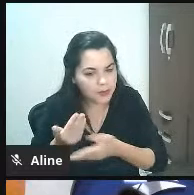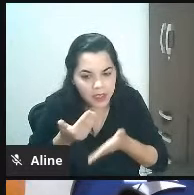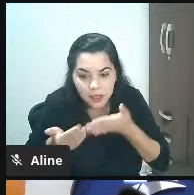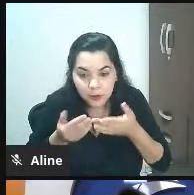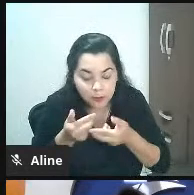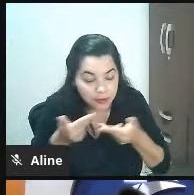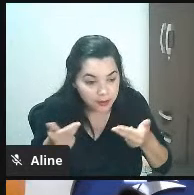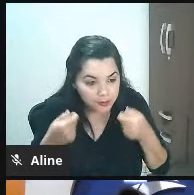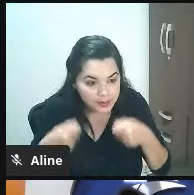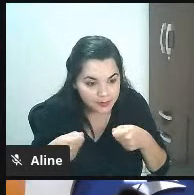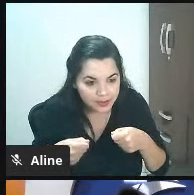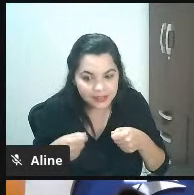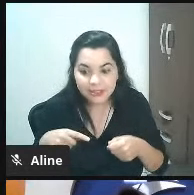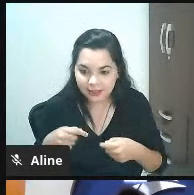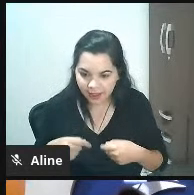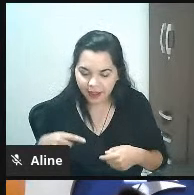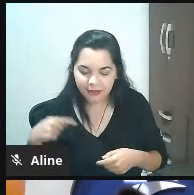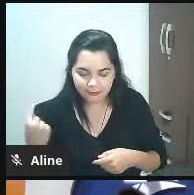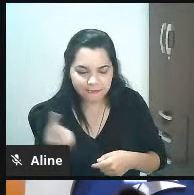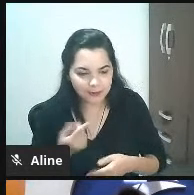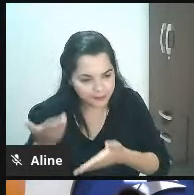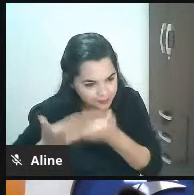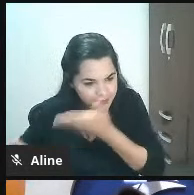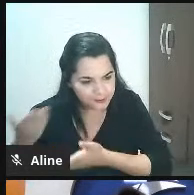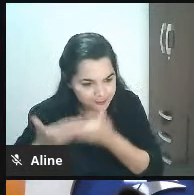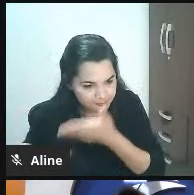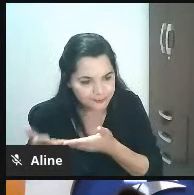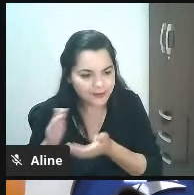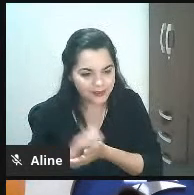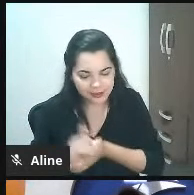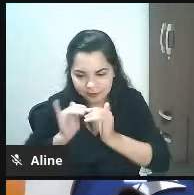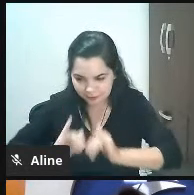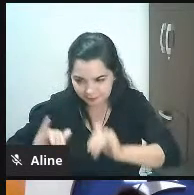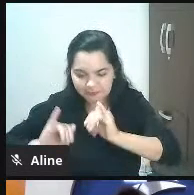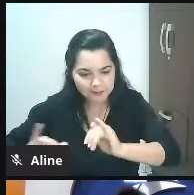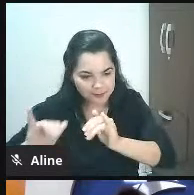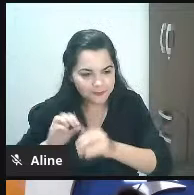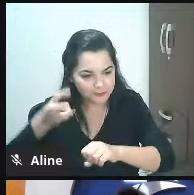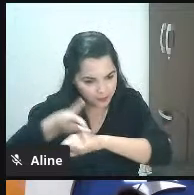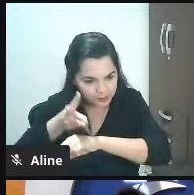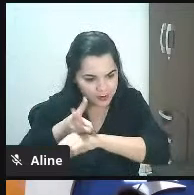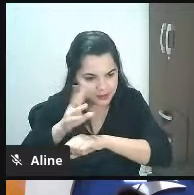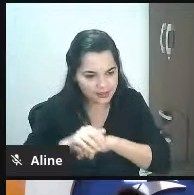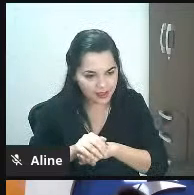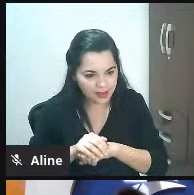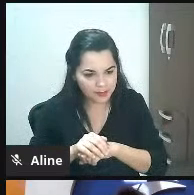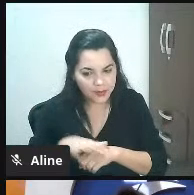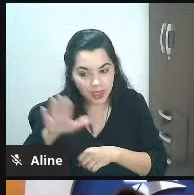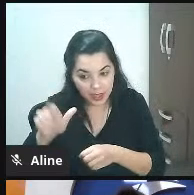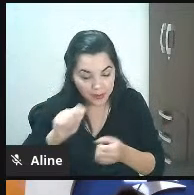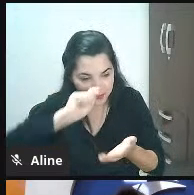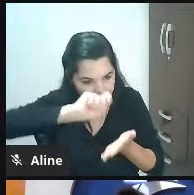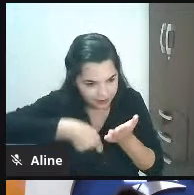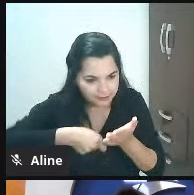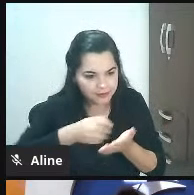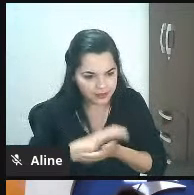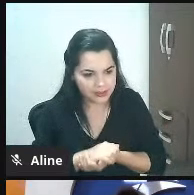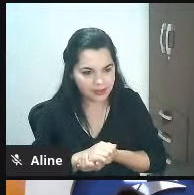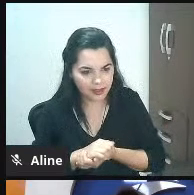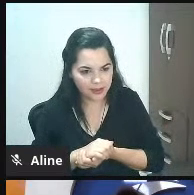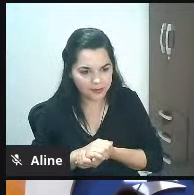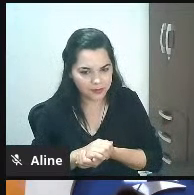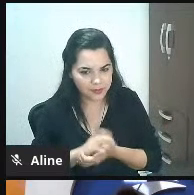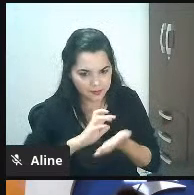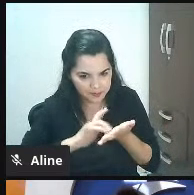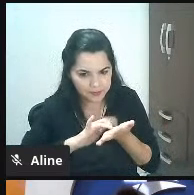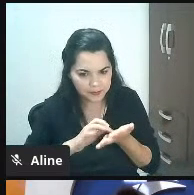aqui cara a gente te atende a gente vai te dar uma informação se você precisar anota aí olha o que eu tô falando anota aí digita aí no seu